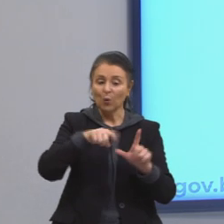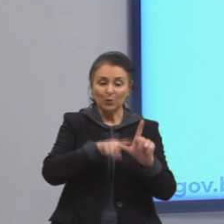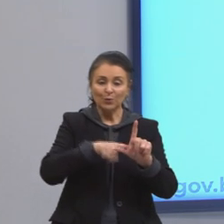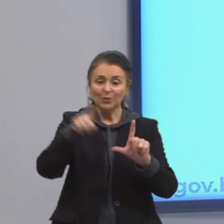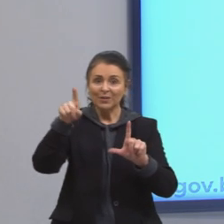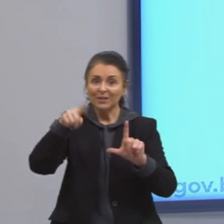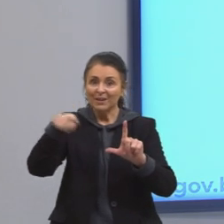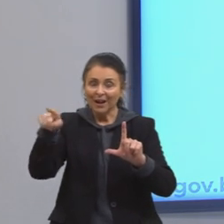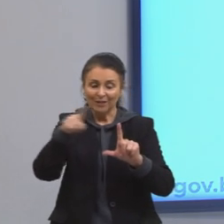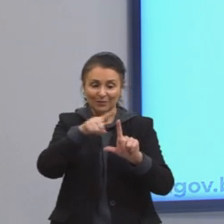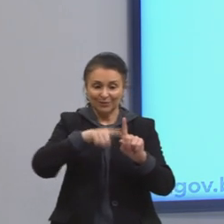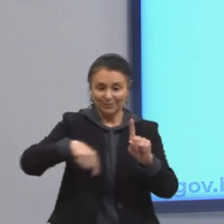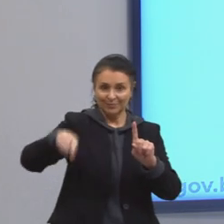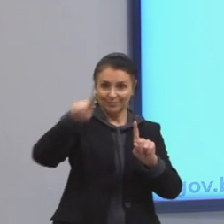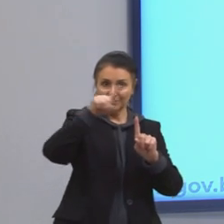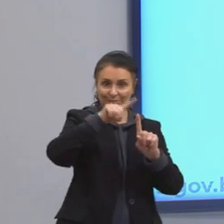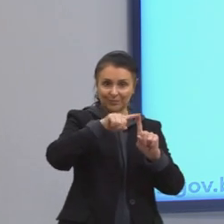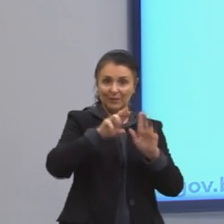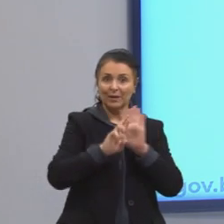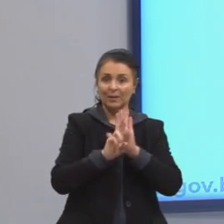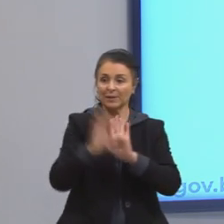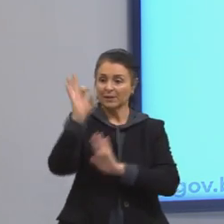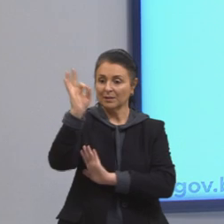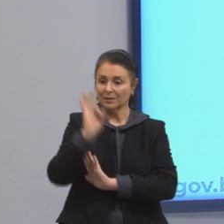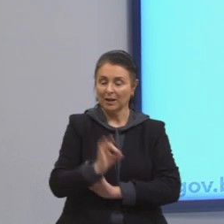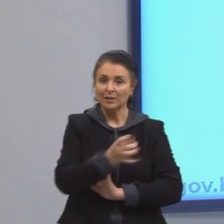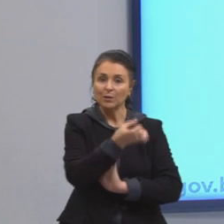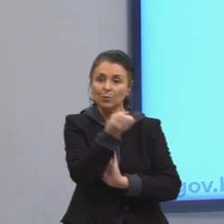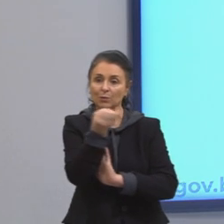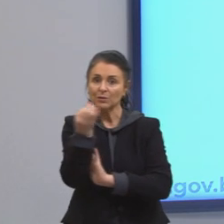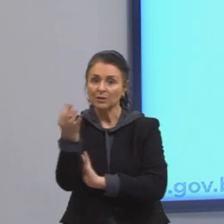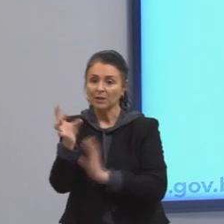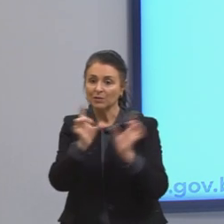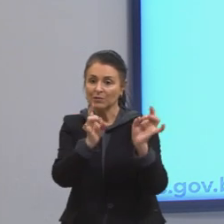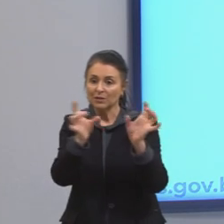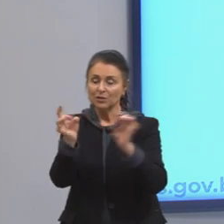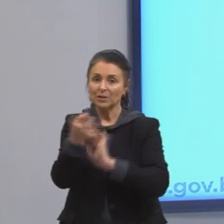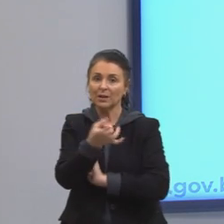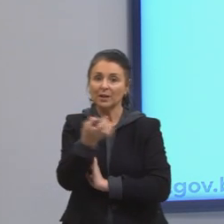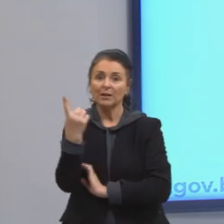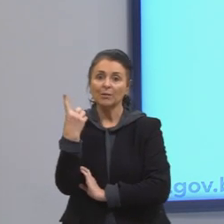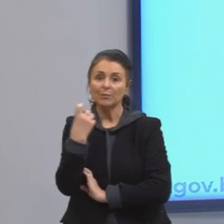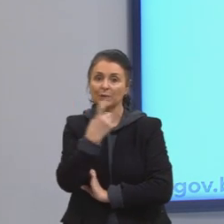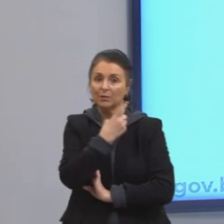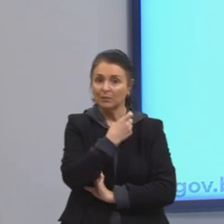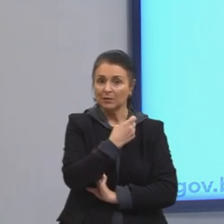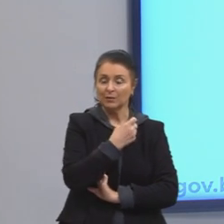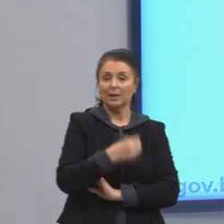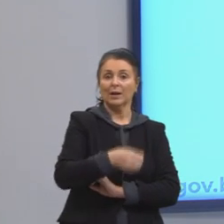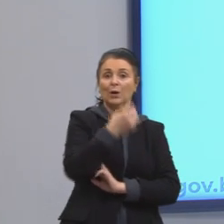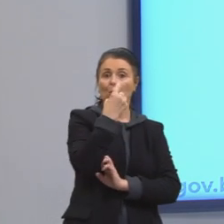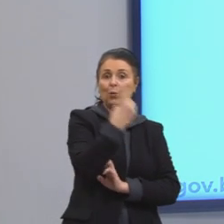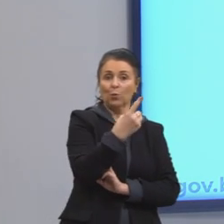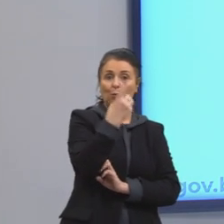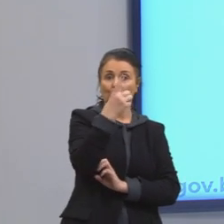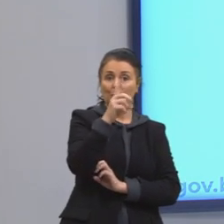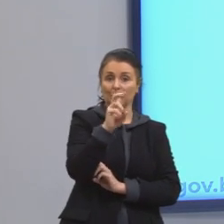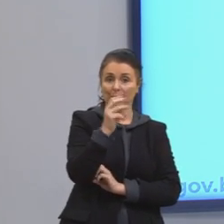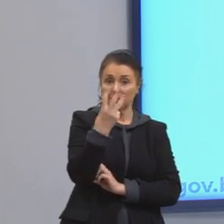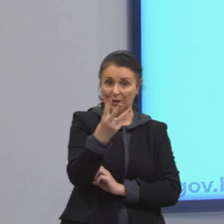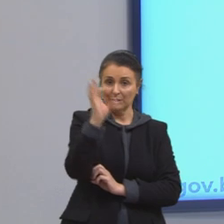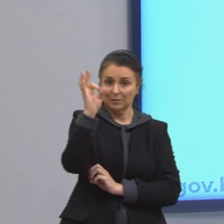ele representa a porcentagem da quantidade vendida de cada perfume. Perfume 1, 13%. Perfume 2,